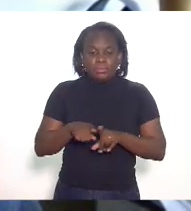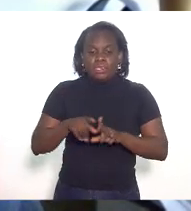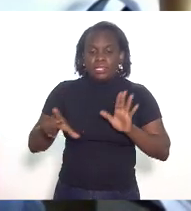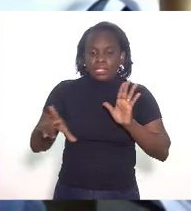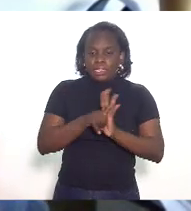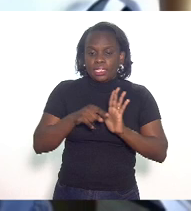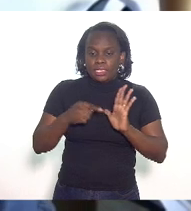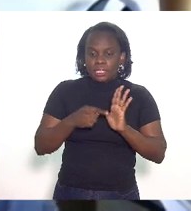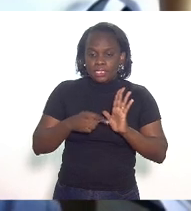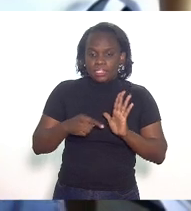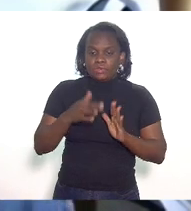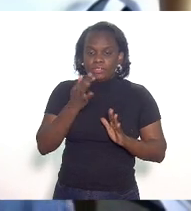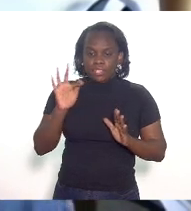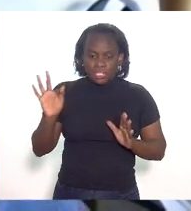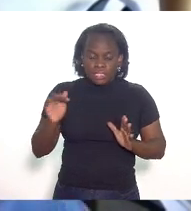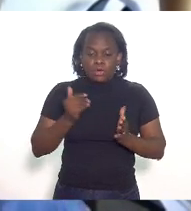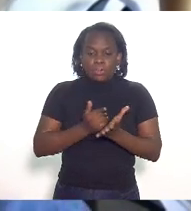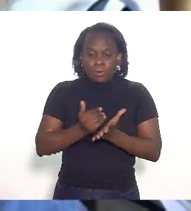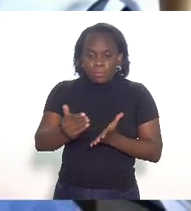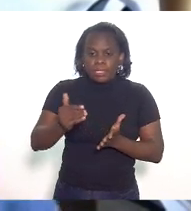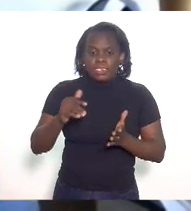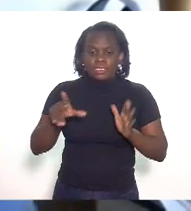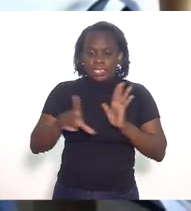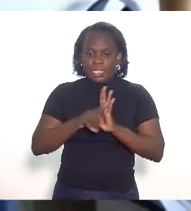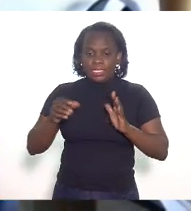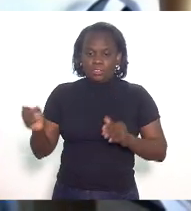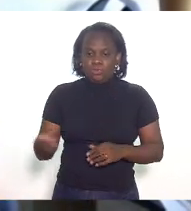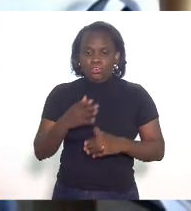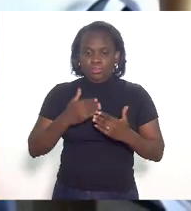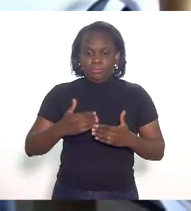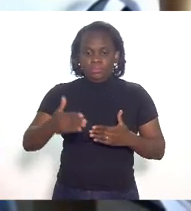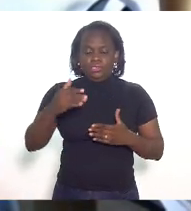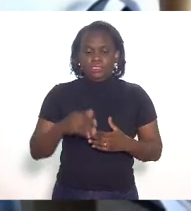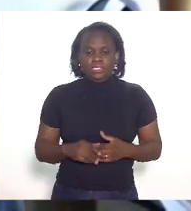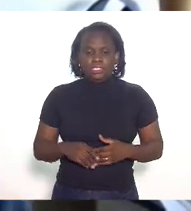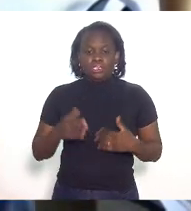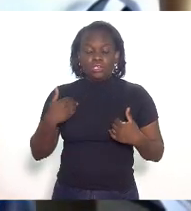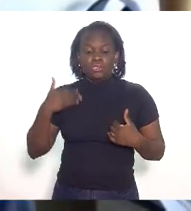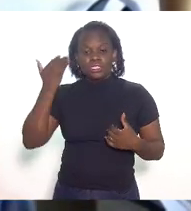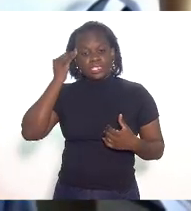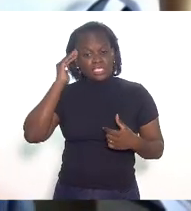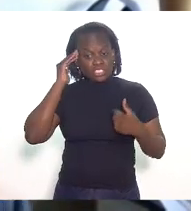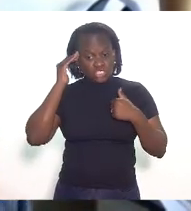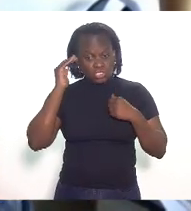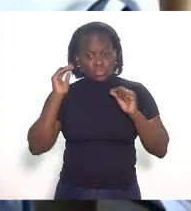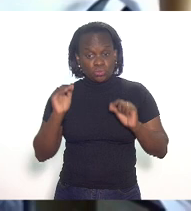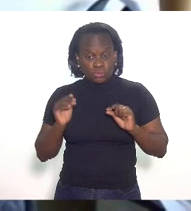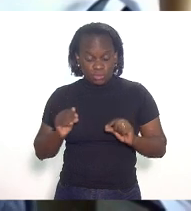legislação federal a partir da publicação desta lei então entendi aqui